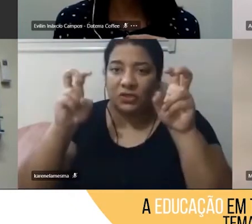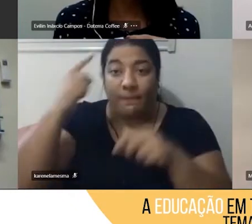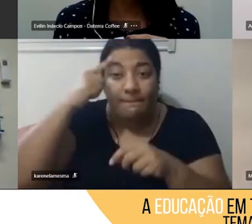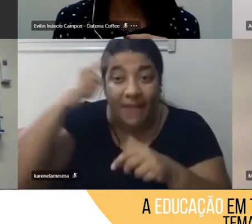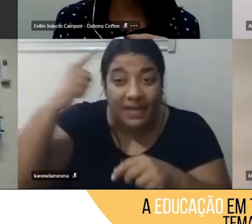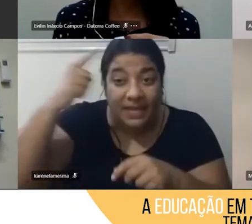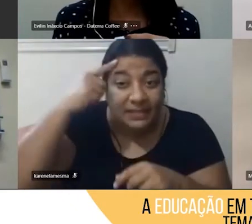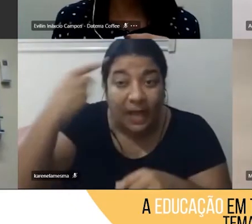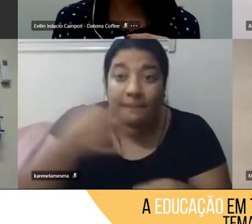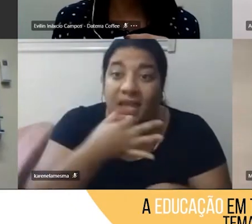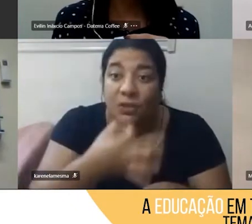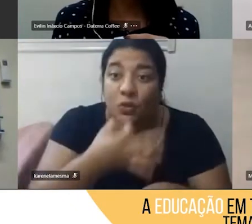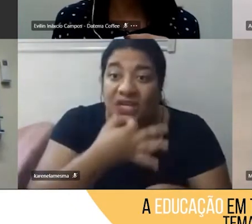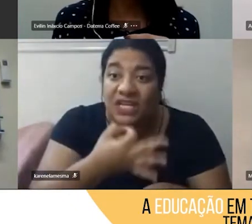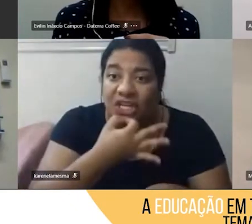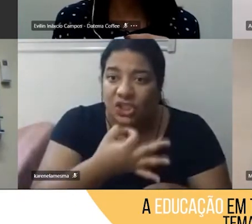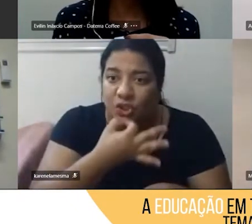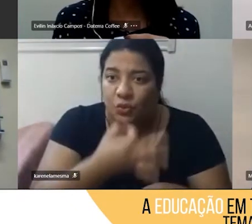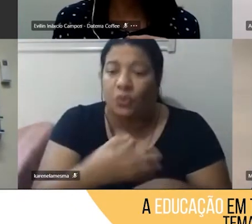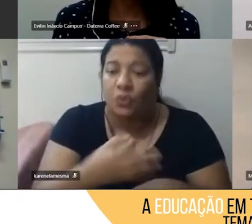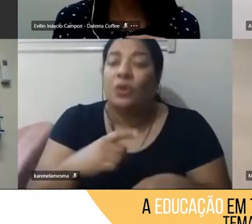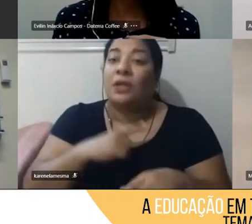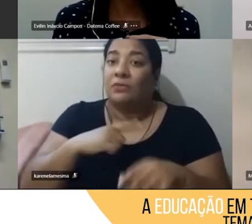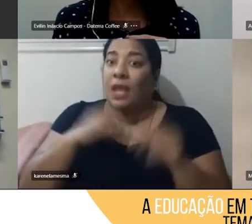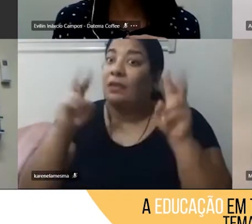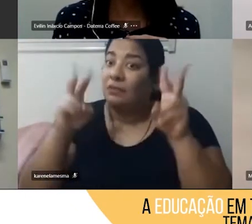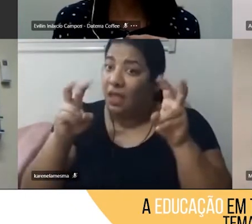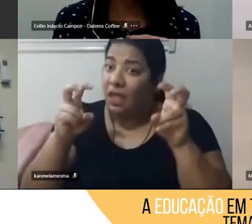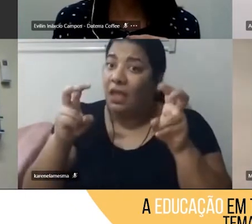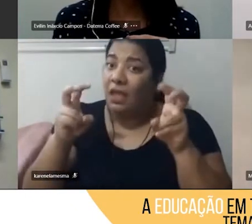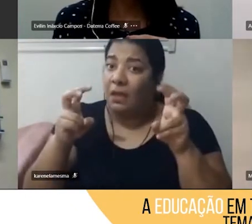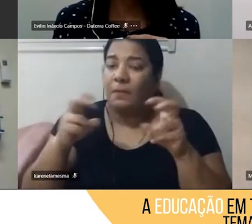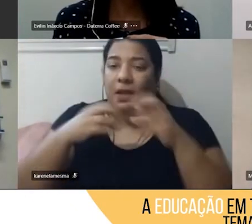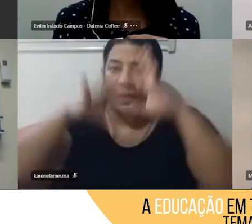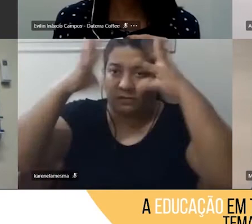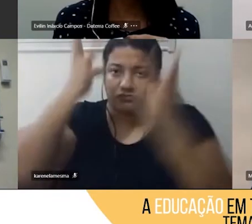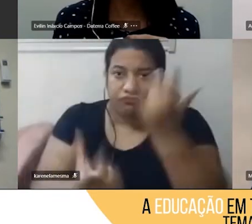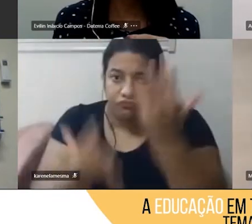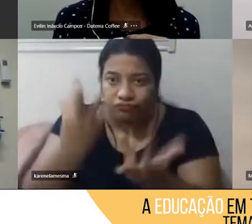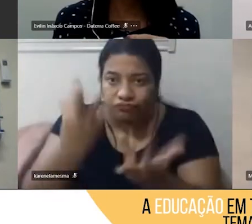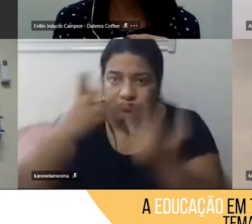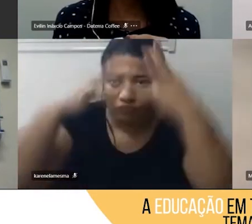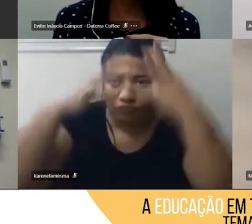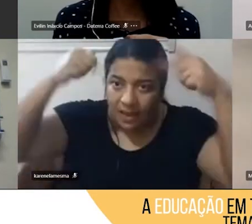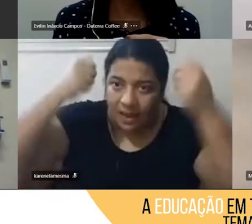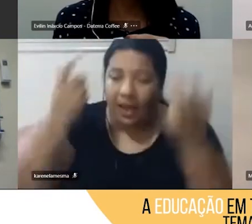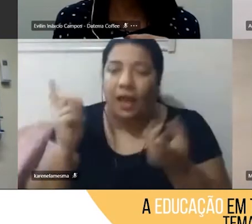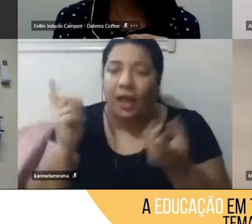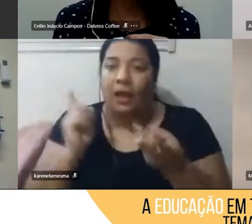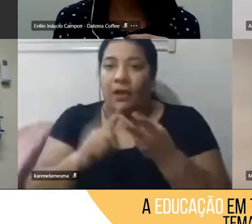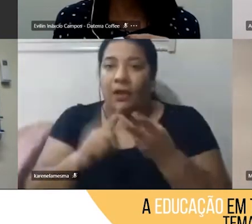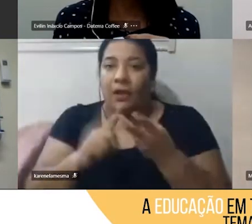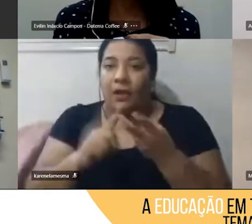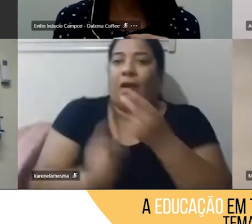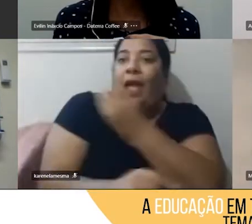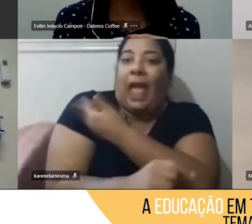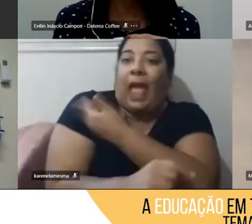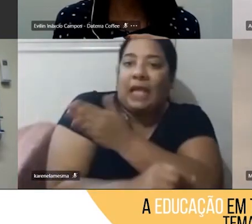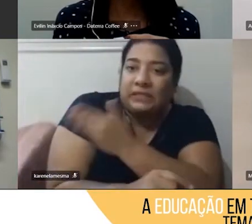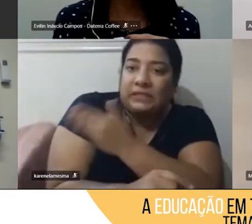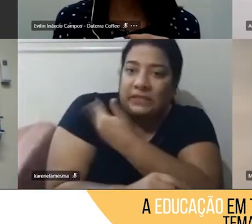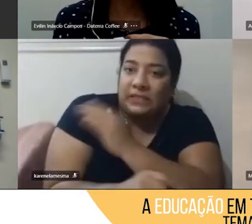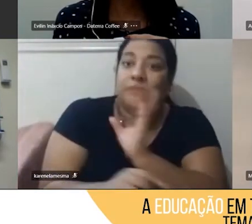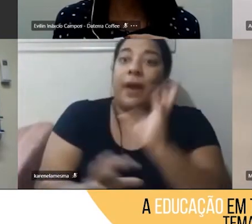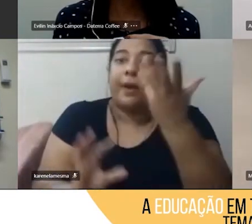trouxe temas atuais, então a gente falou sobre o Pantanal, a gente falou sobre os casos de racismo que estão acontecendo, também de